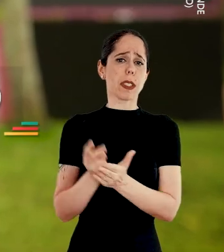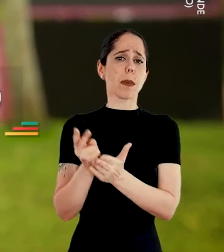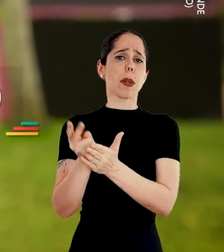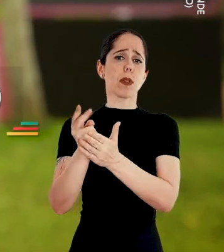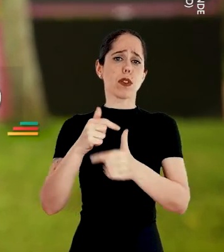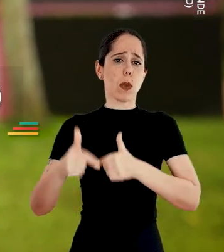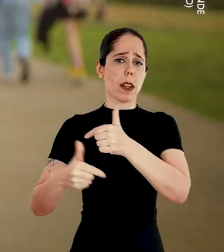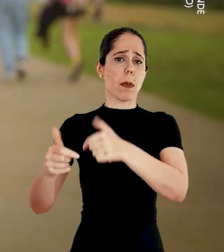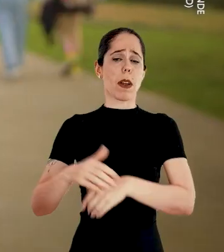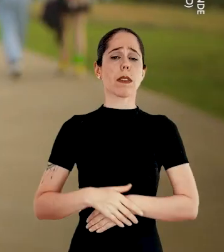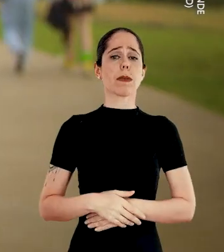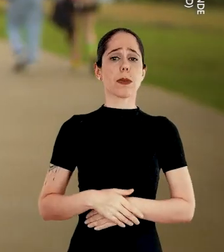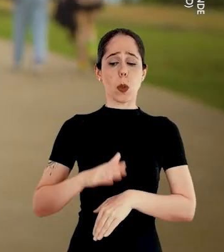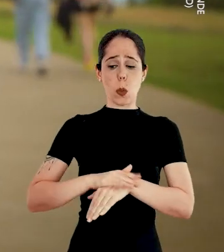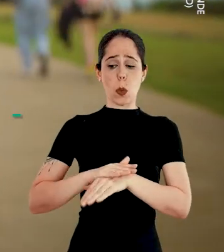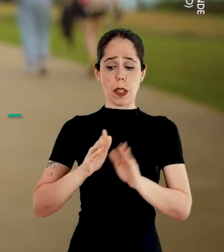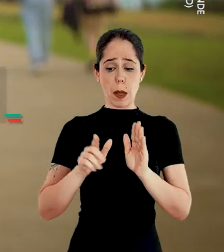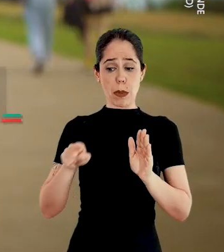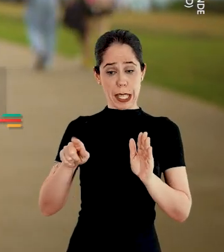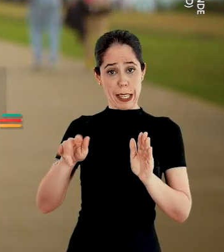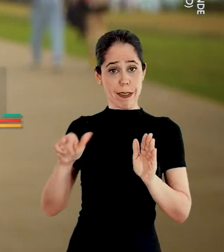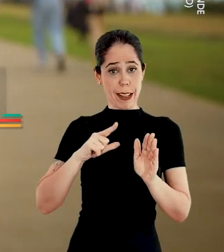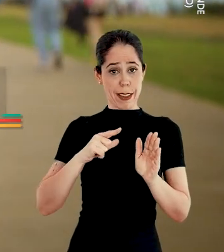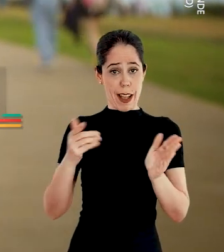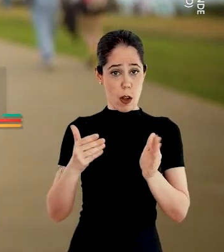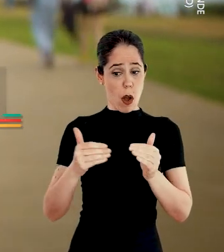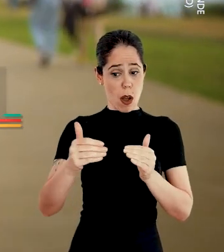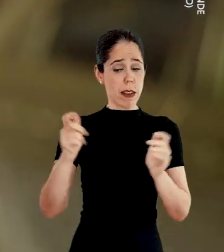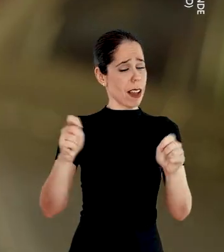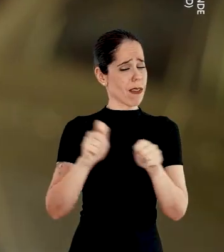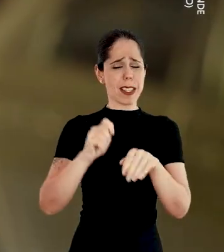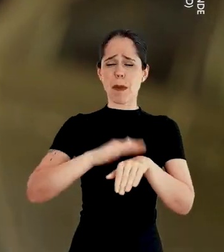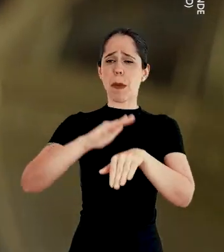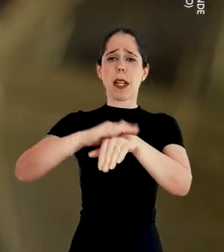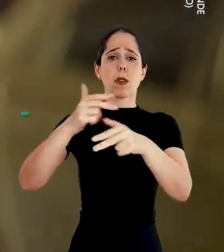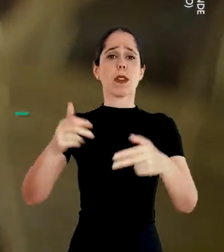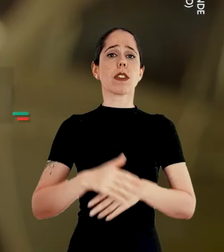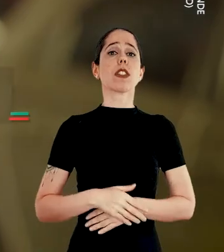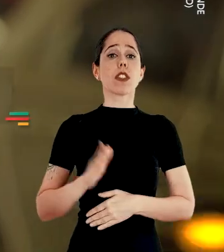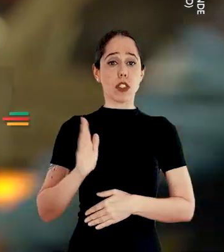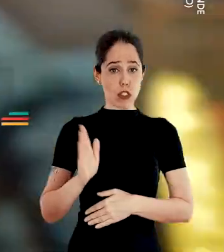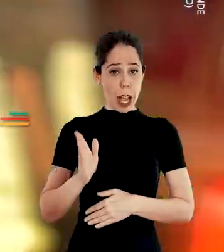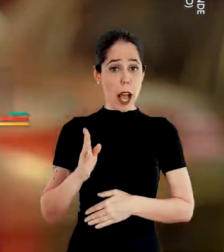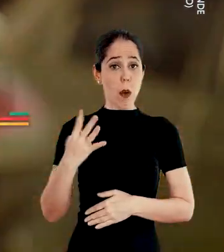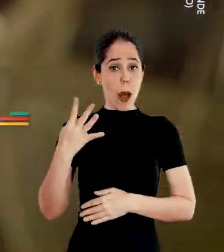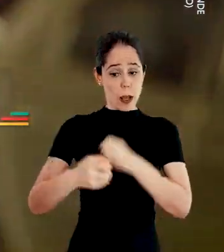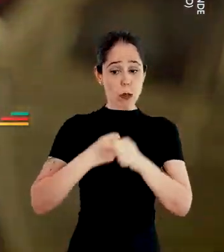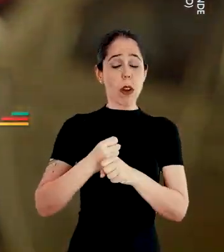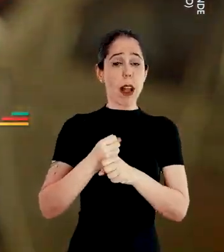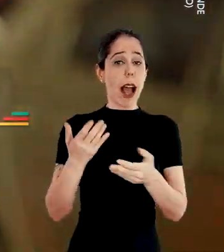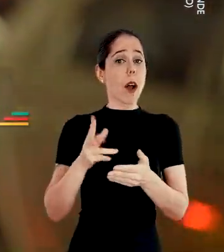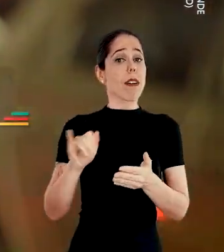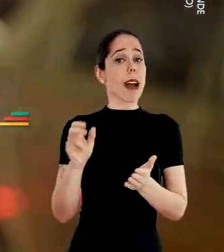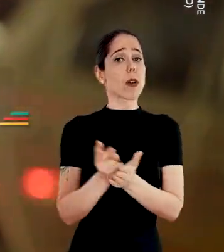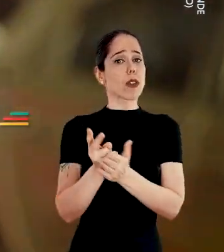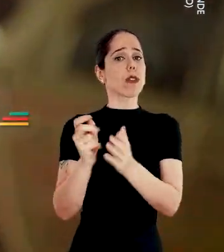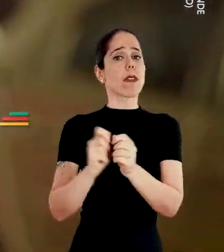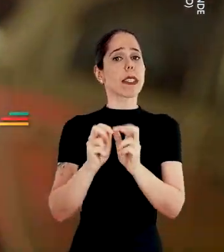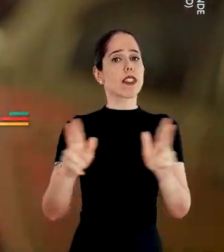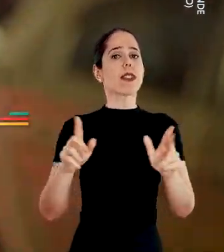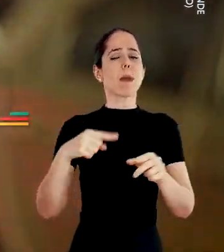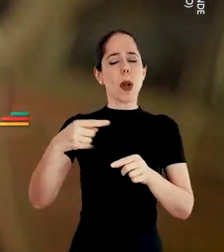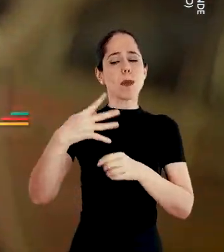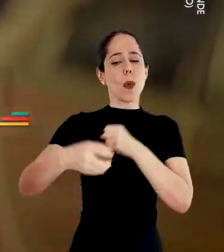continuidade no trabalho. O tempo que ele vai ter agora, ele pode fazer muito mais. Já foram esses quatro anos e agora vão continuar fazendo a